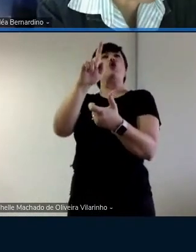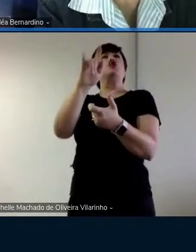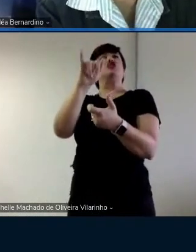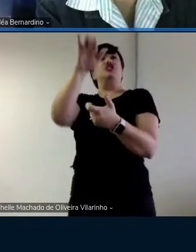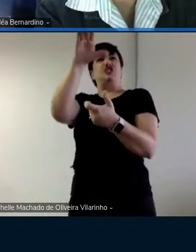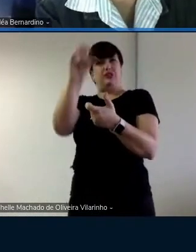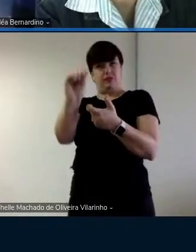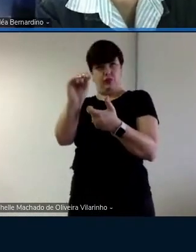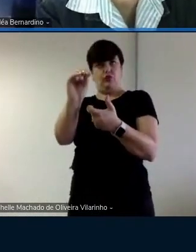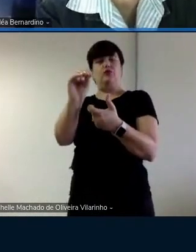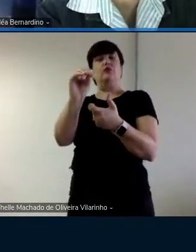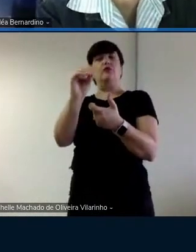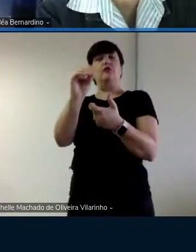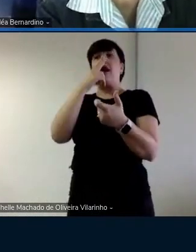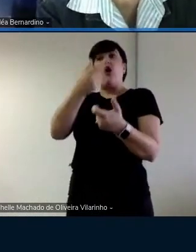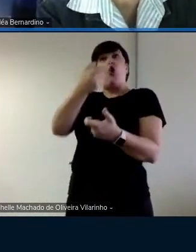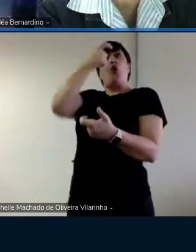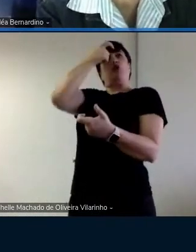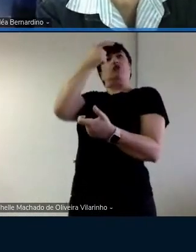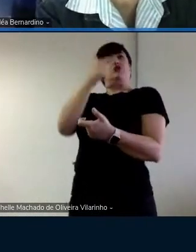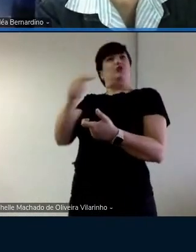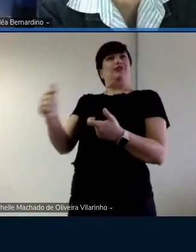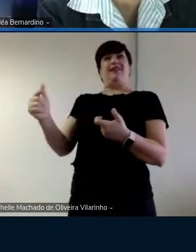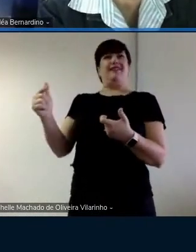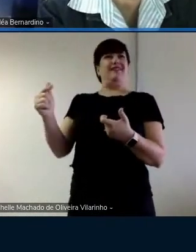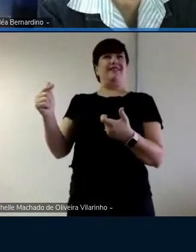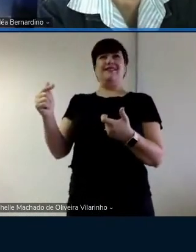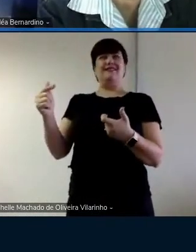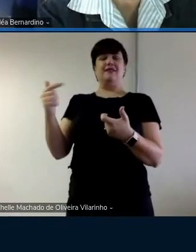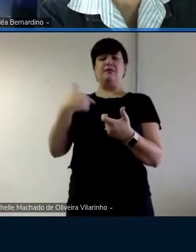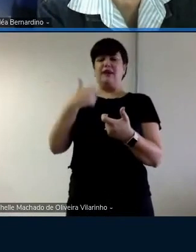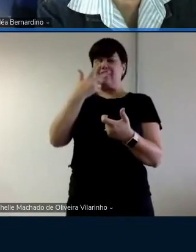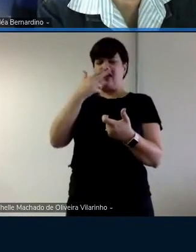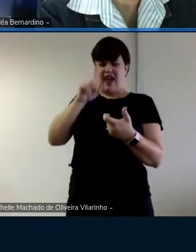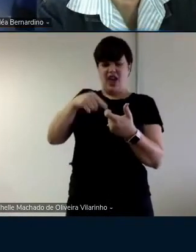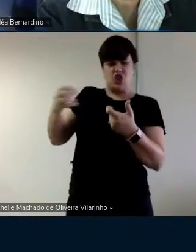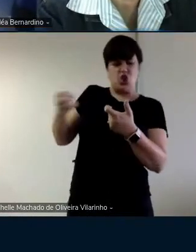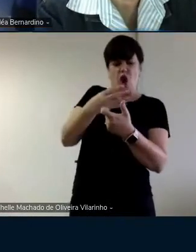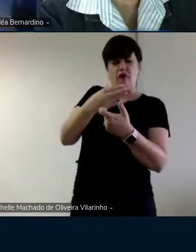Não há uma consciência das palavras construídas novas que seriam novas.